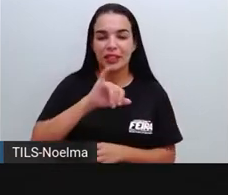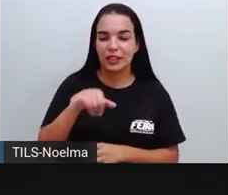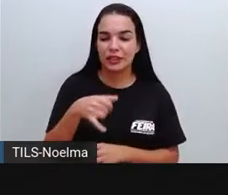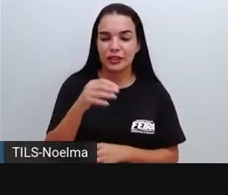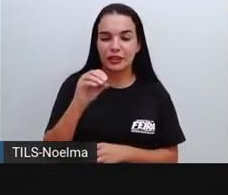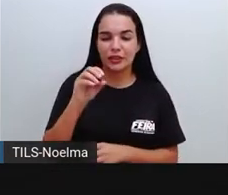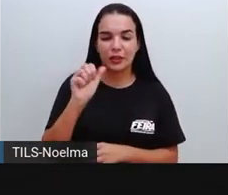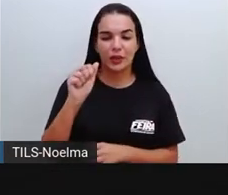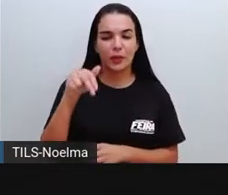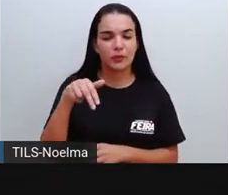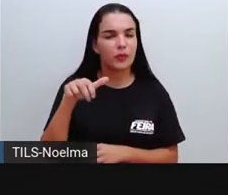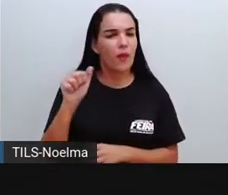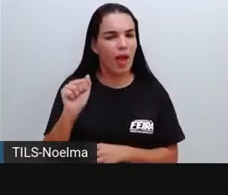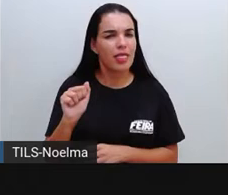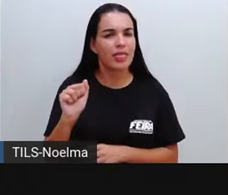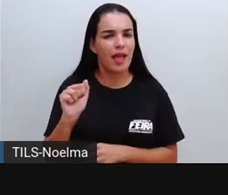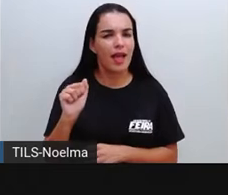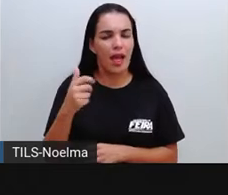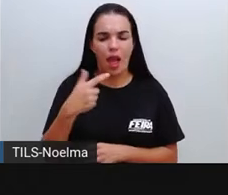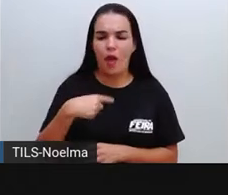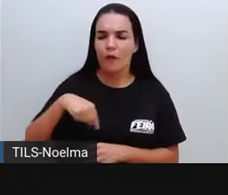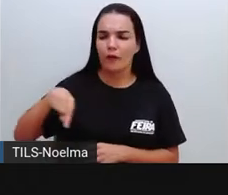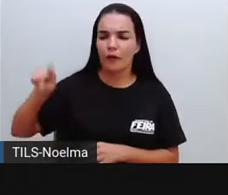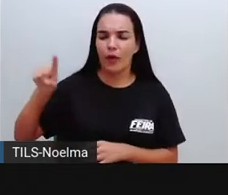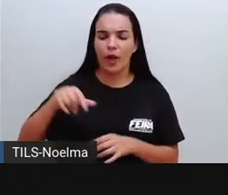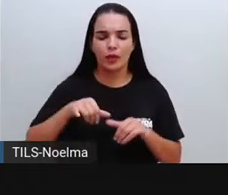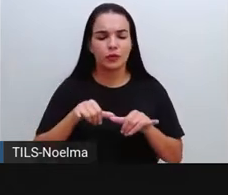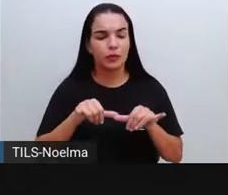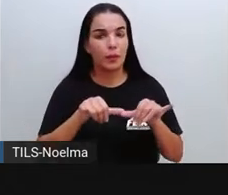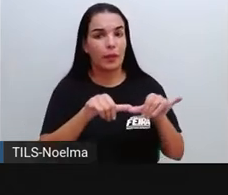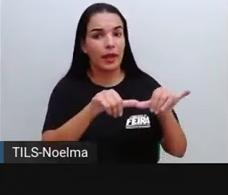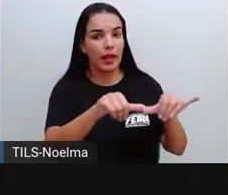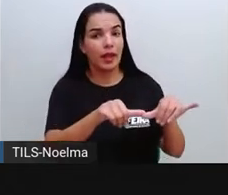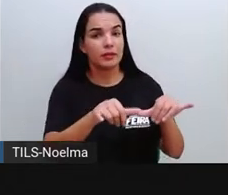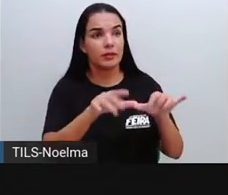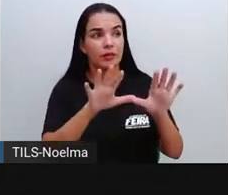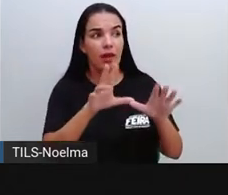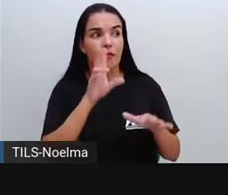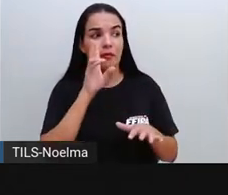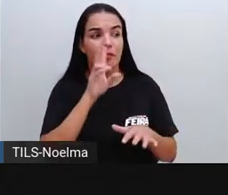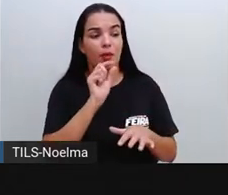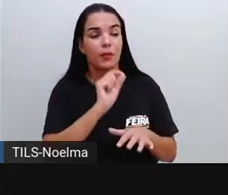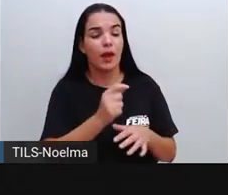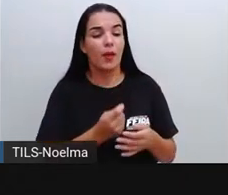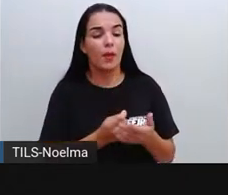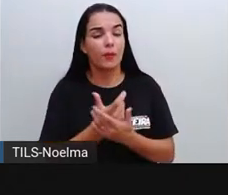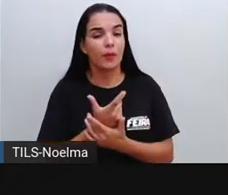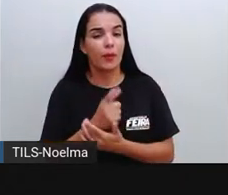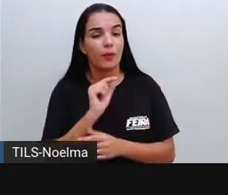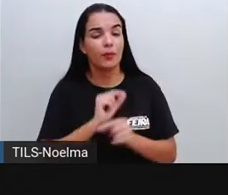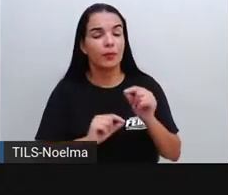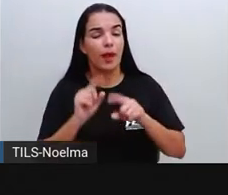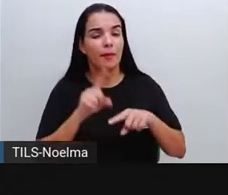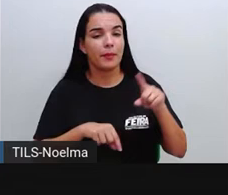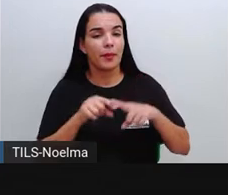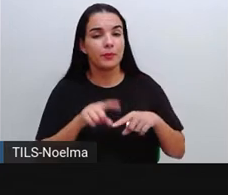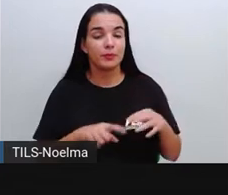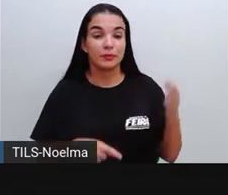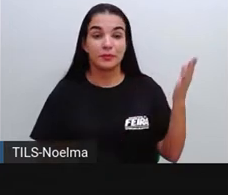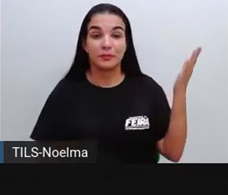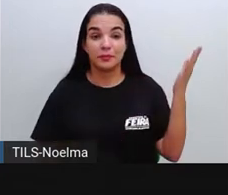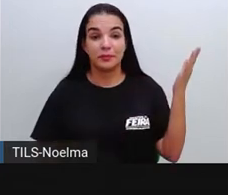comprou, ela foi ao supermercado e veja o que Joana comprou, então vamos ver quais são esses produtos, olha lá,